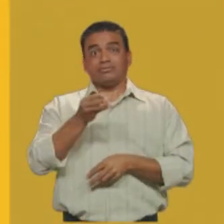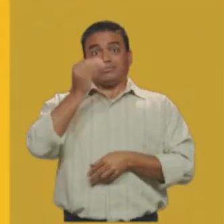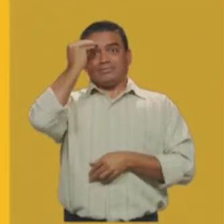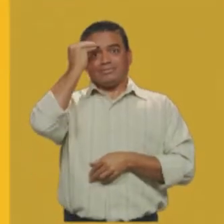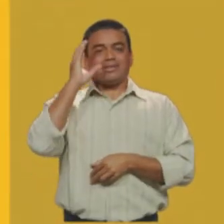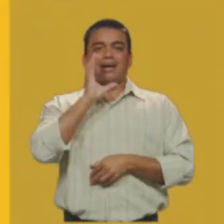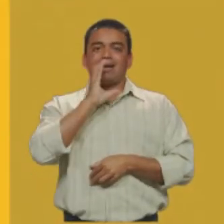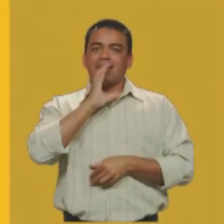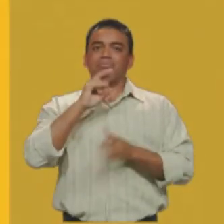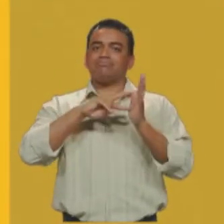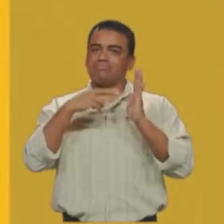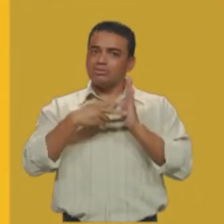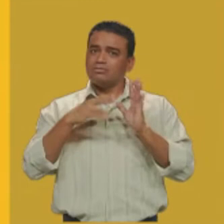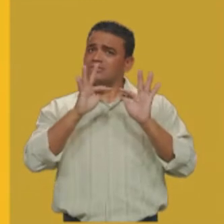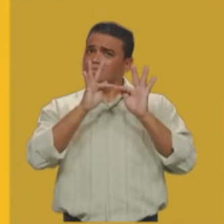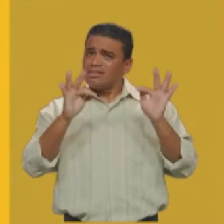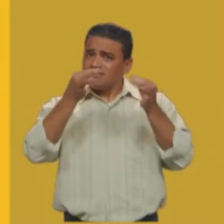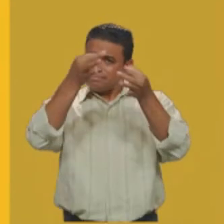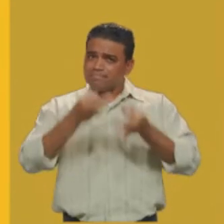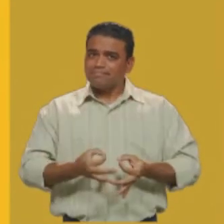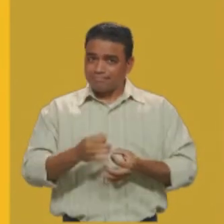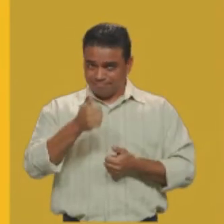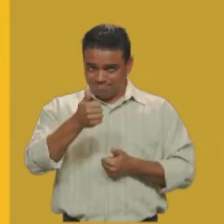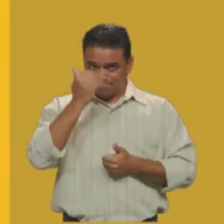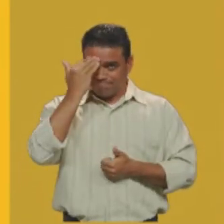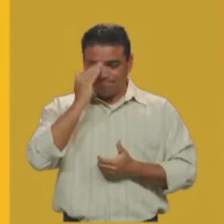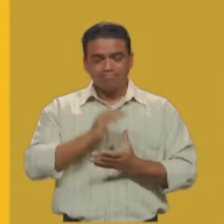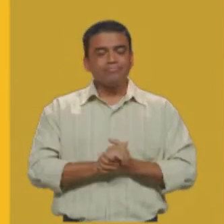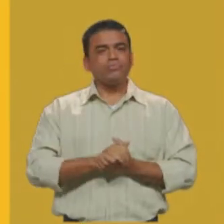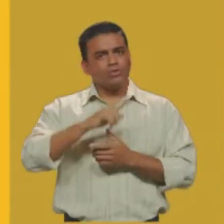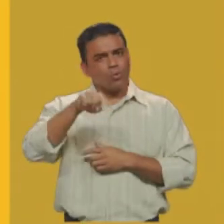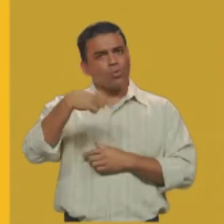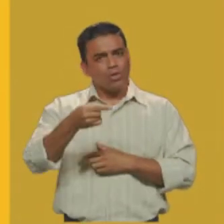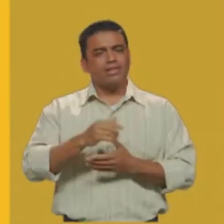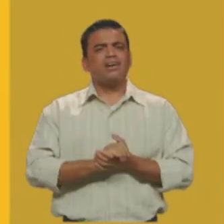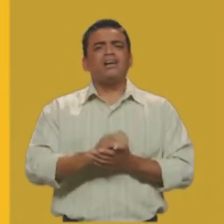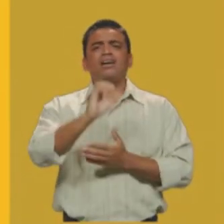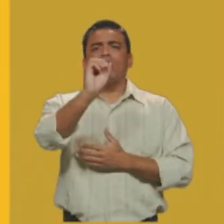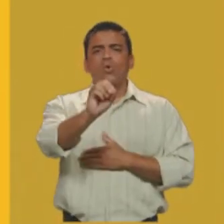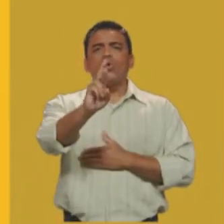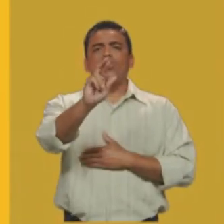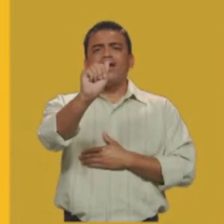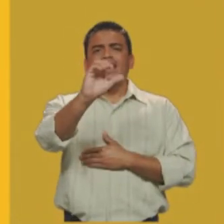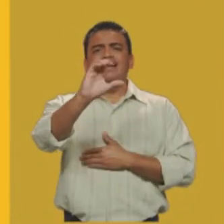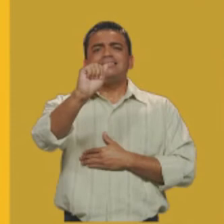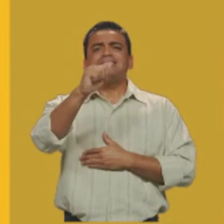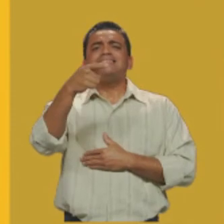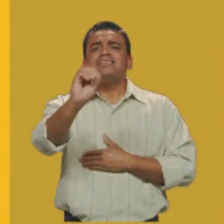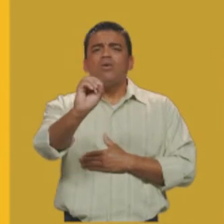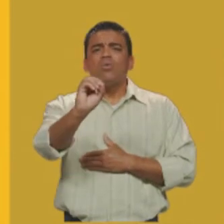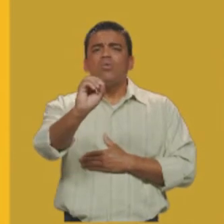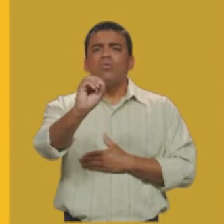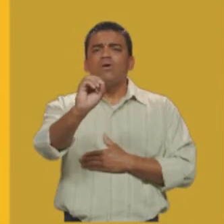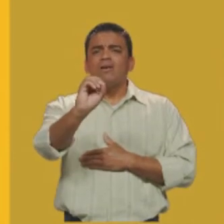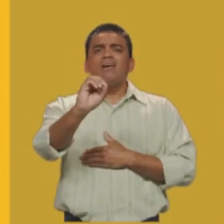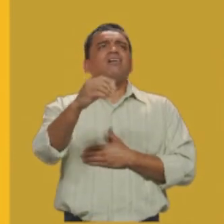tem um sentido completo. Entendido? Próximo. Oração é um enunciado linguístico